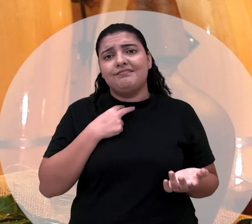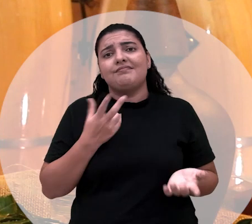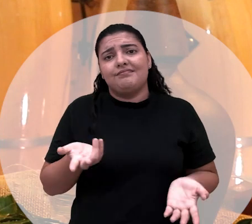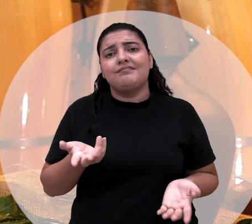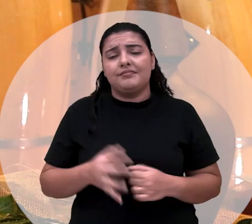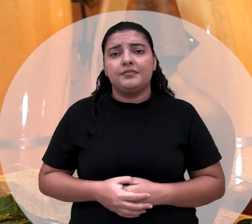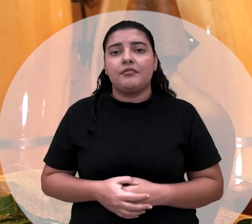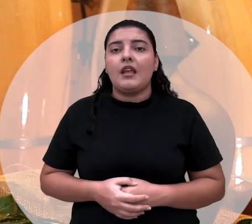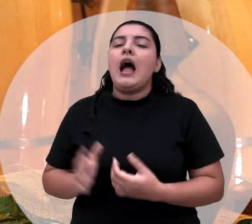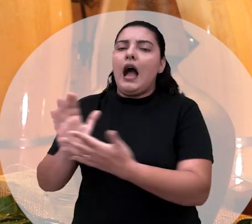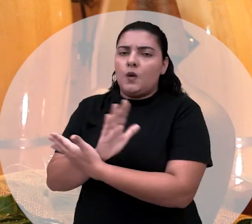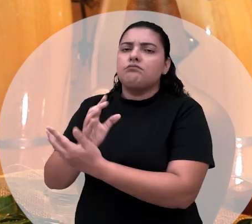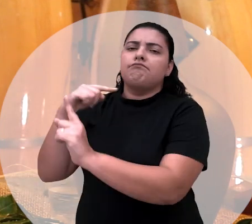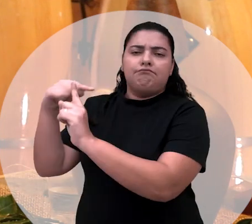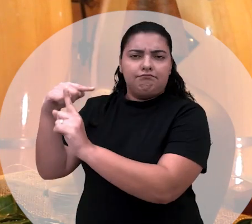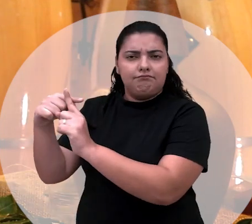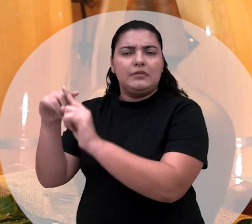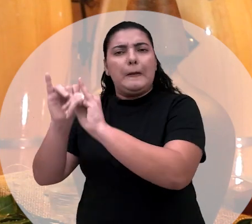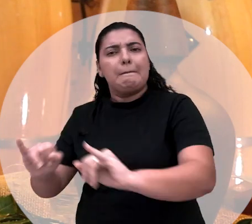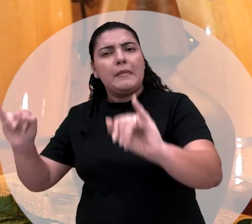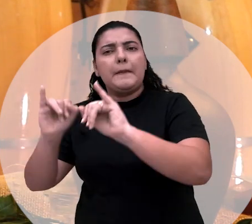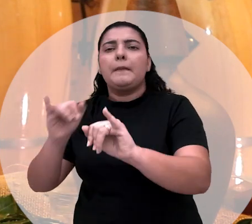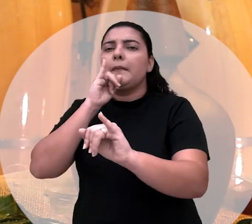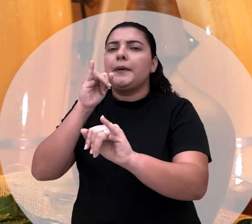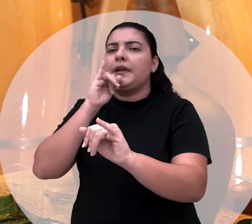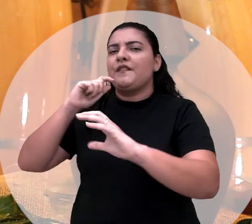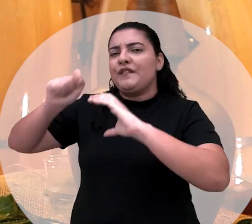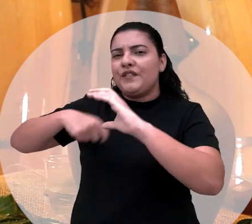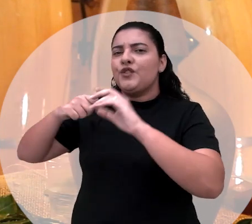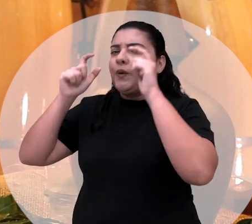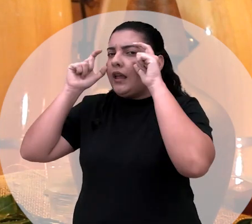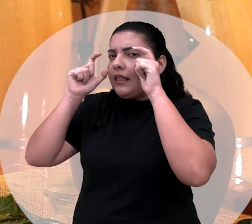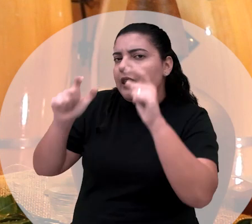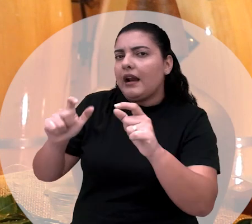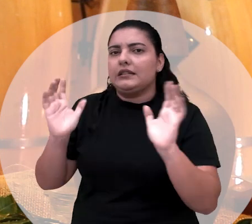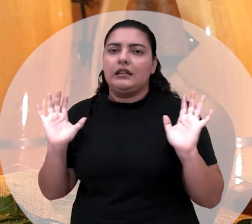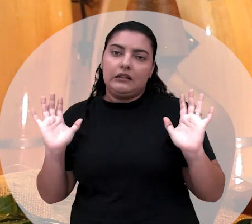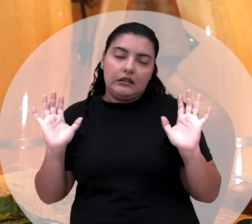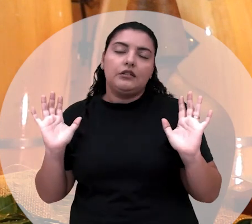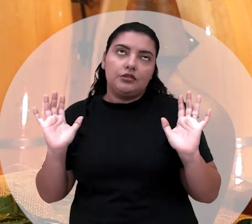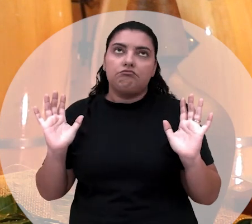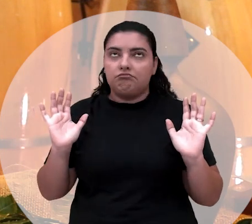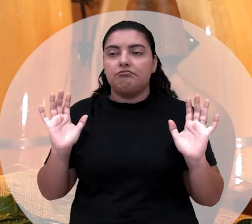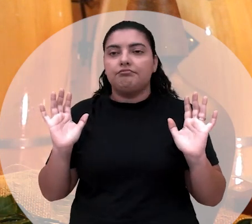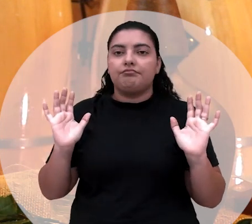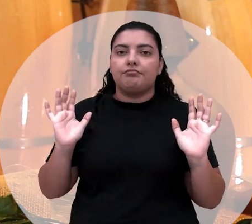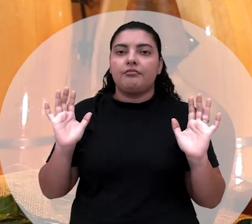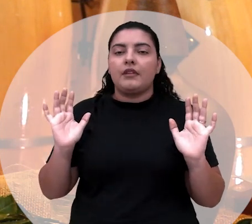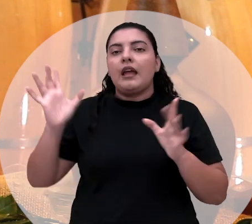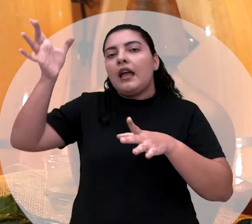É bom, por um lado, quando você vê um vídeo interessante, né? De uma